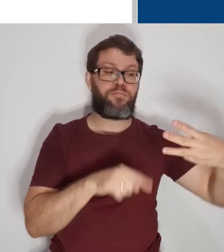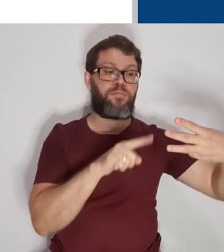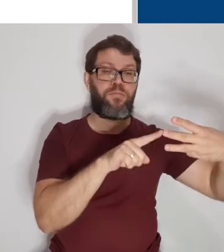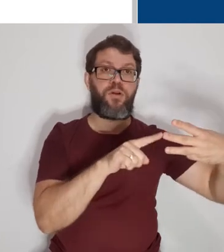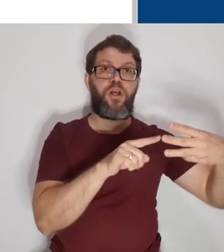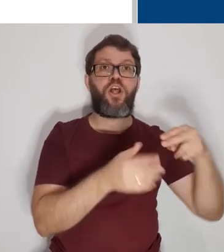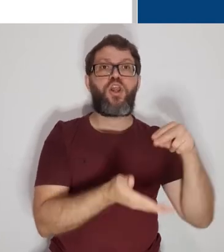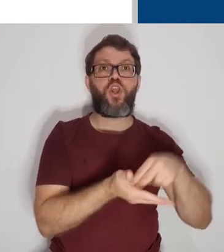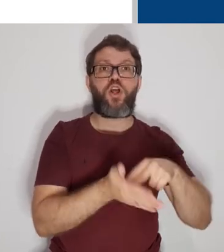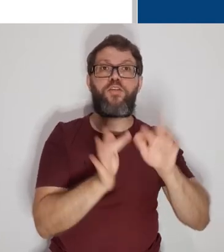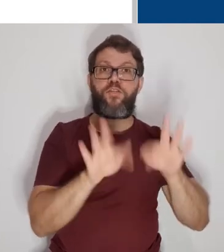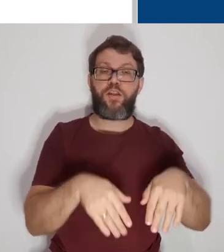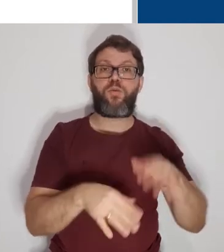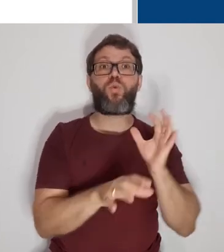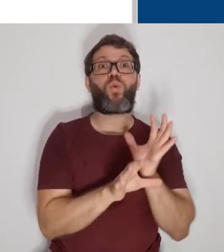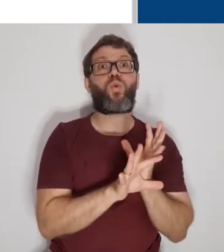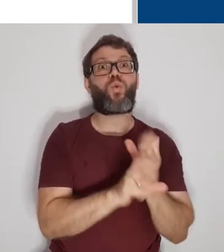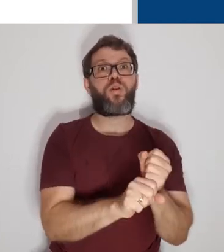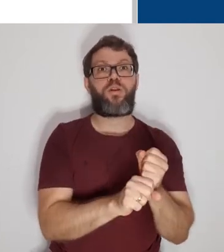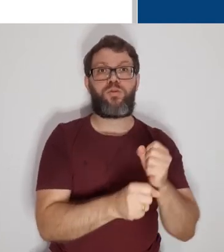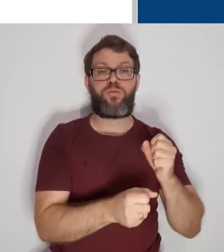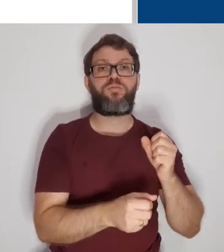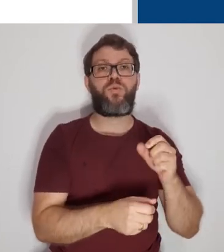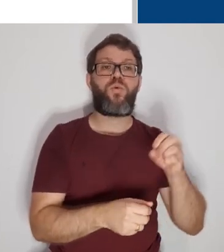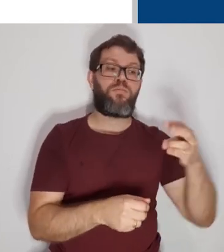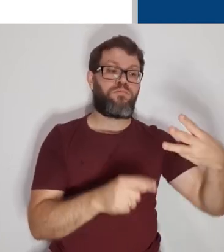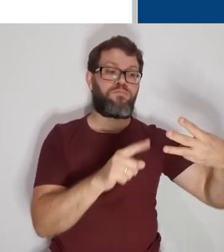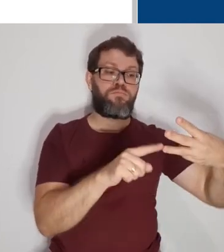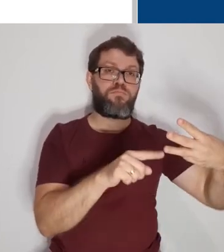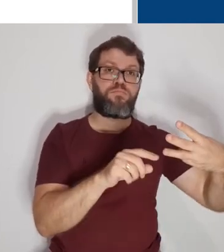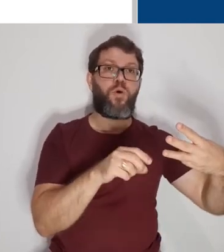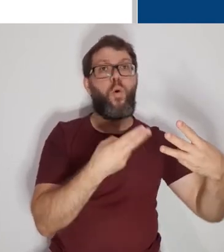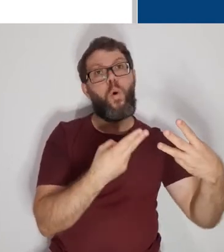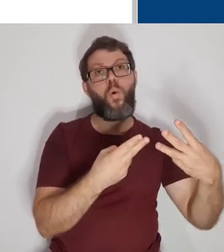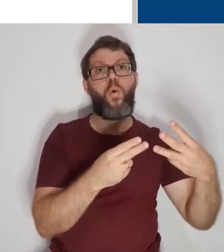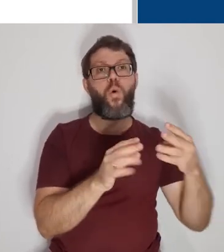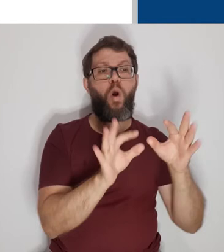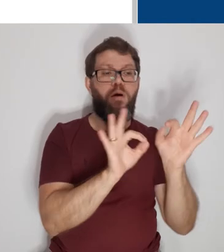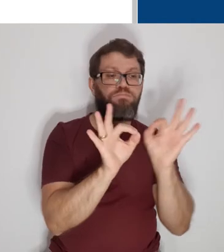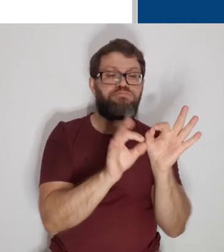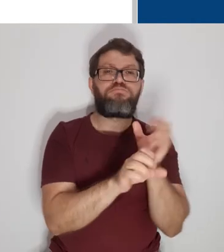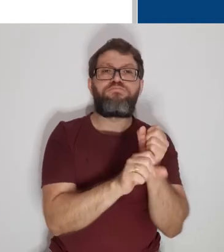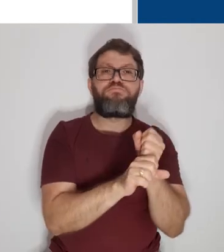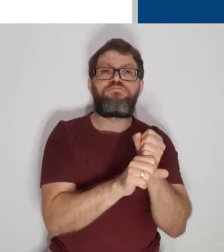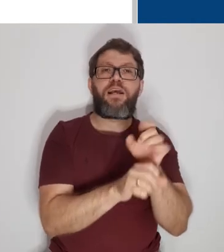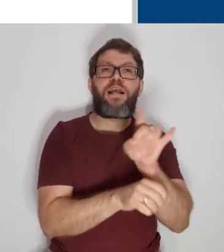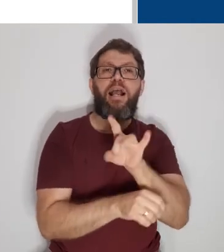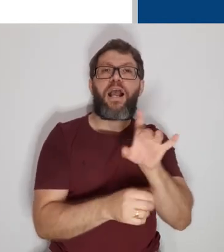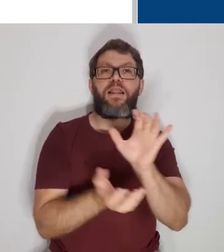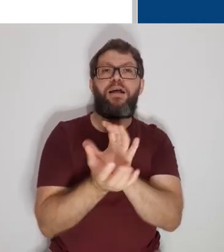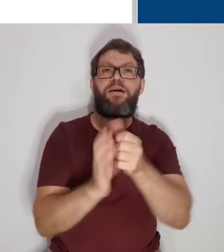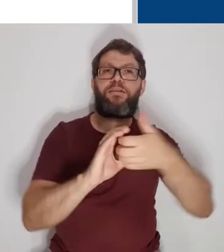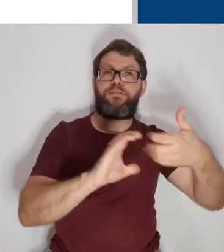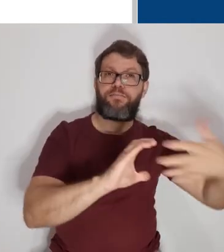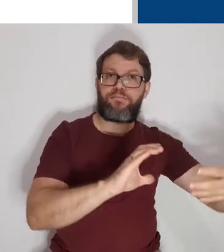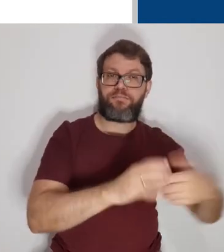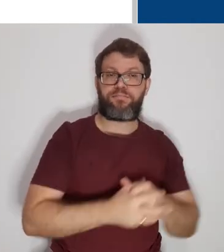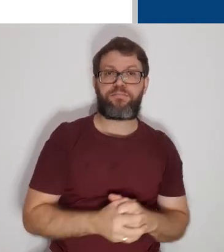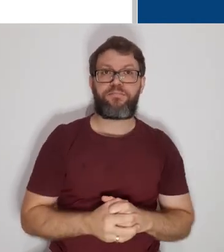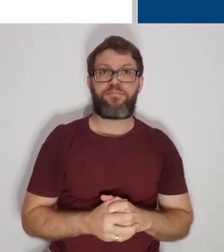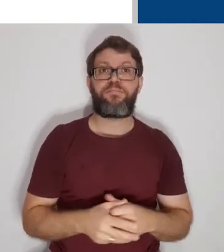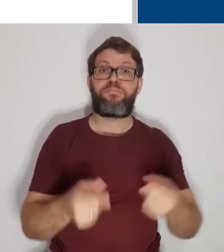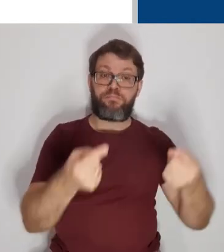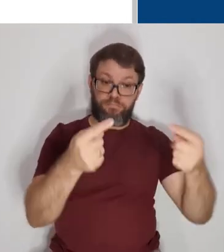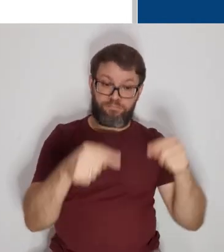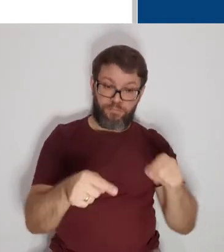final por total de pontos ou ponderada por categoria. Logo abaixo, podemos escolher ativar ou